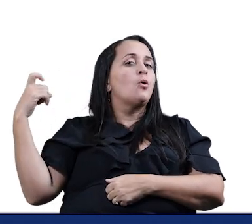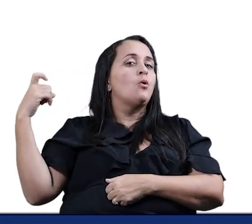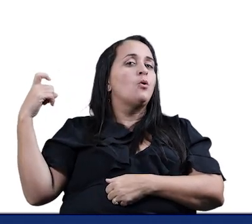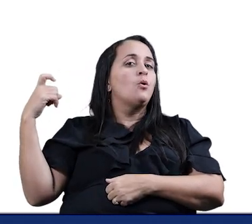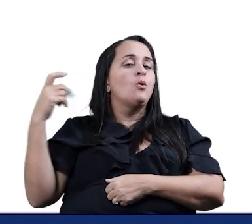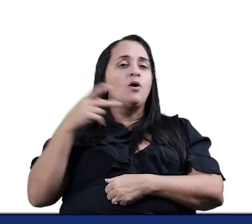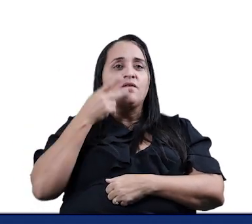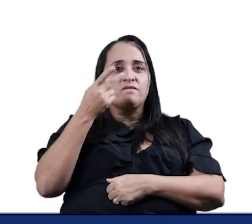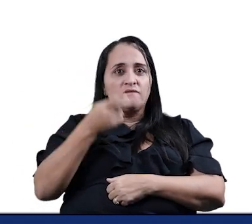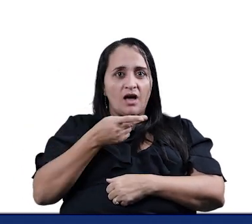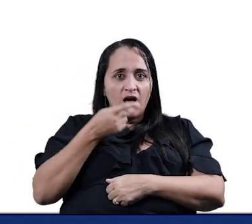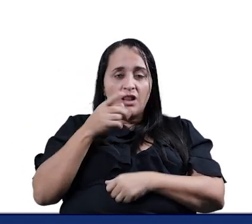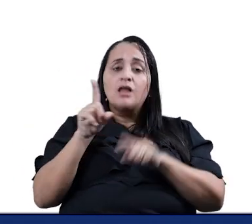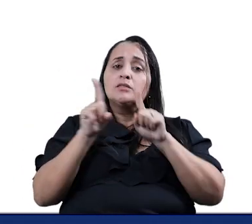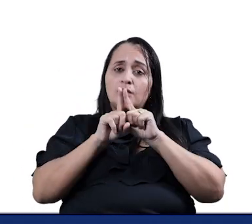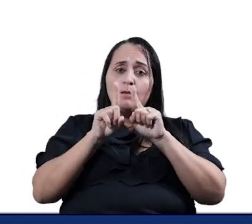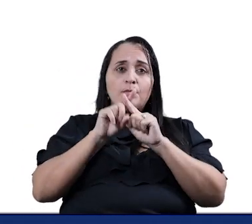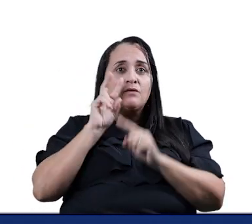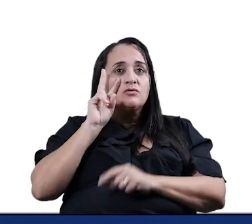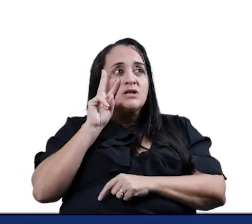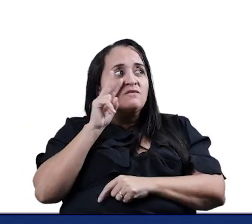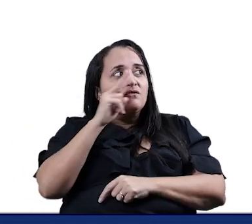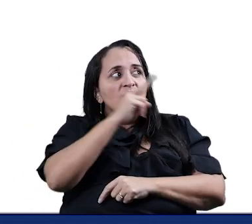Formatura E dura